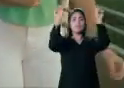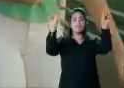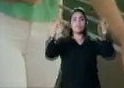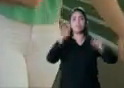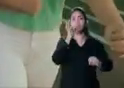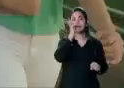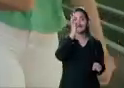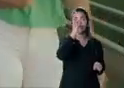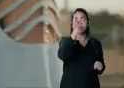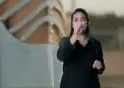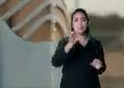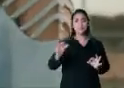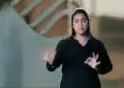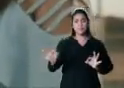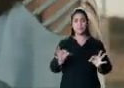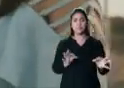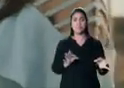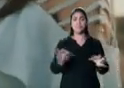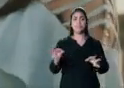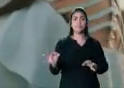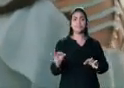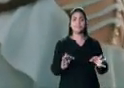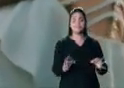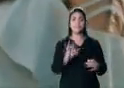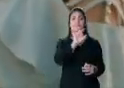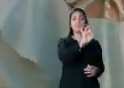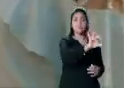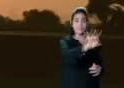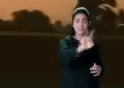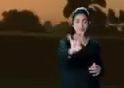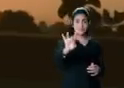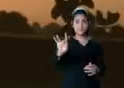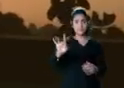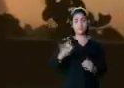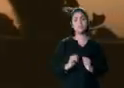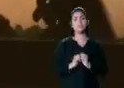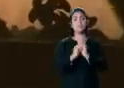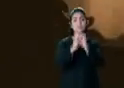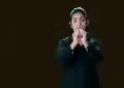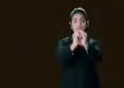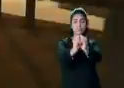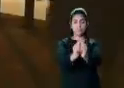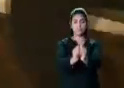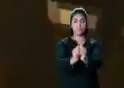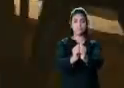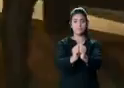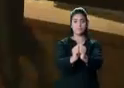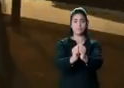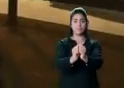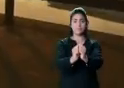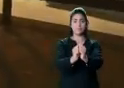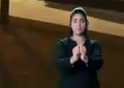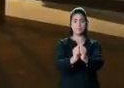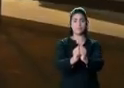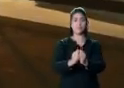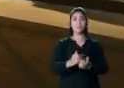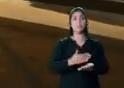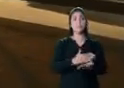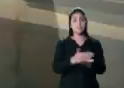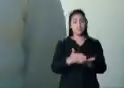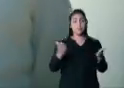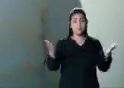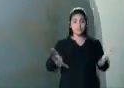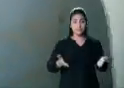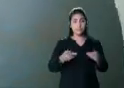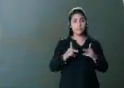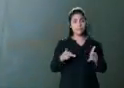acordado, o futuro planejado. Eu sou a gente, sou todos nós.